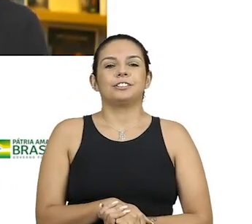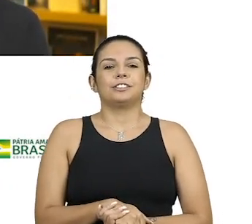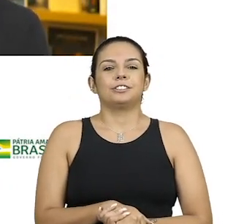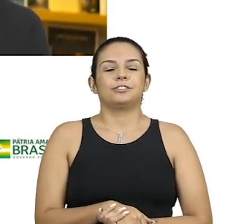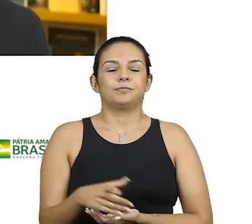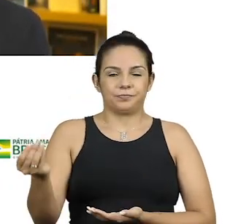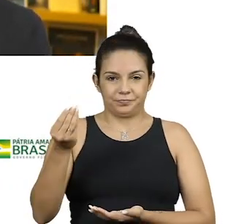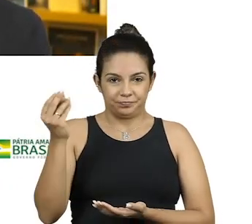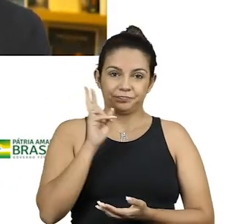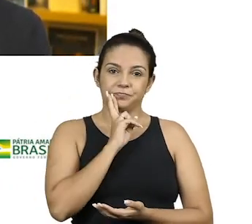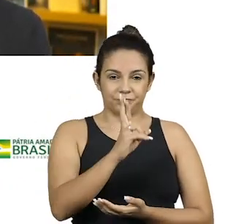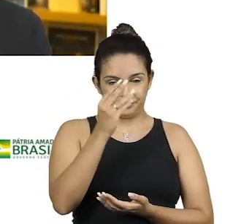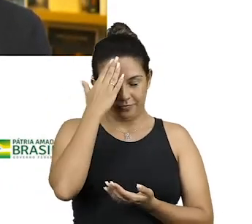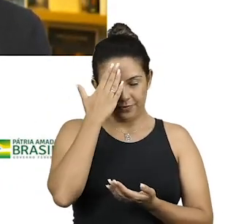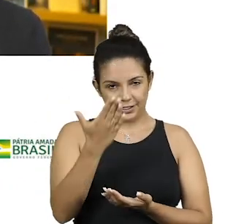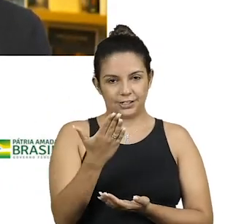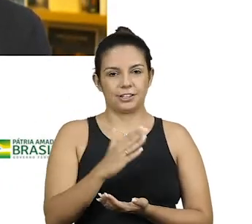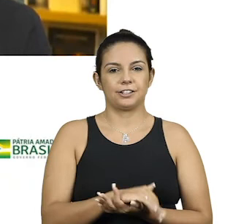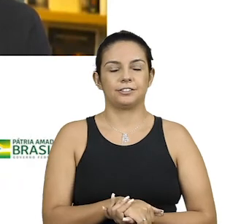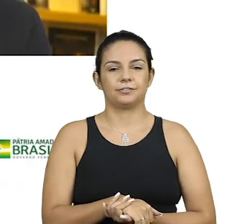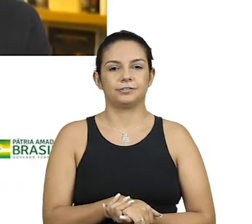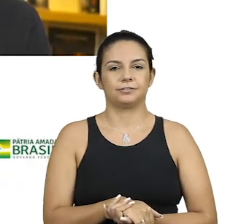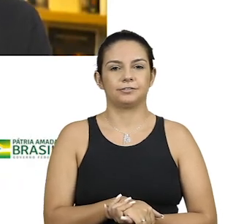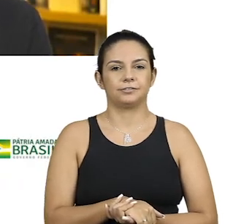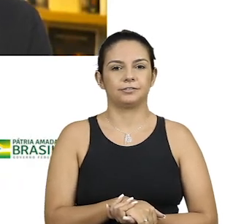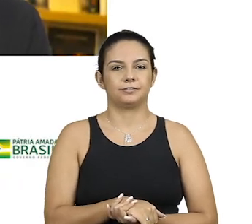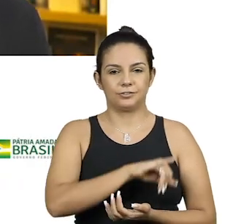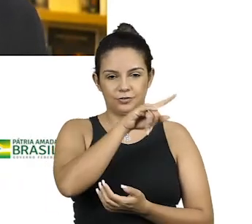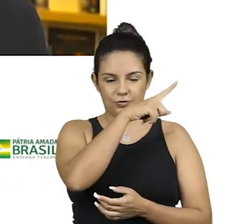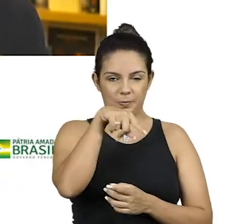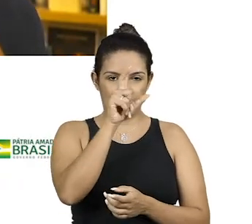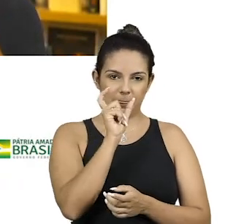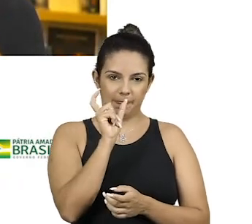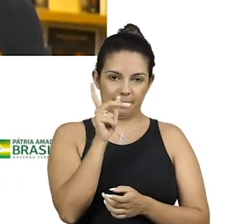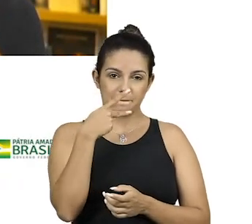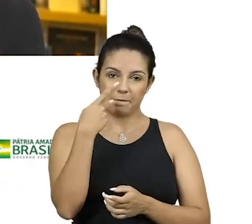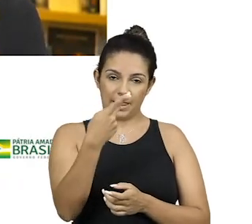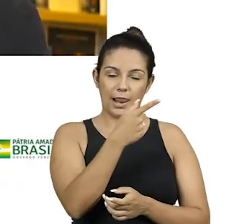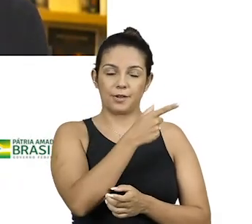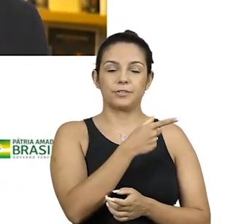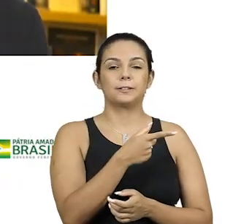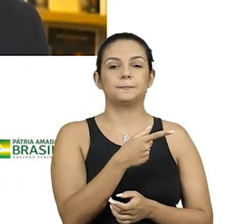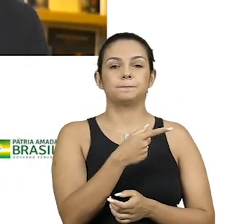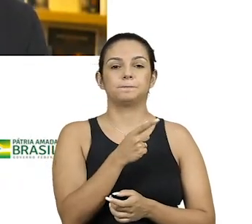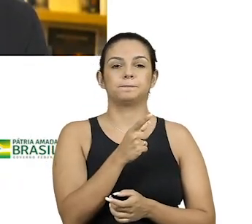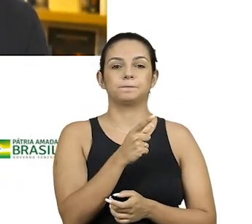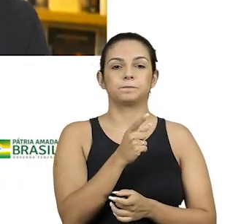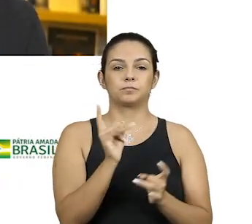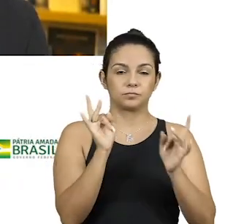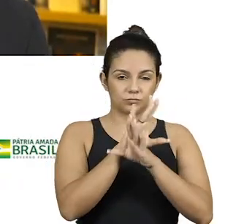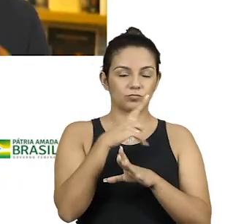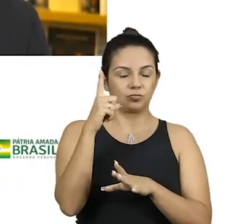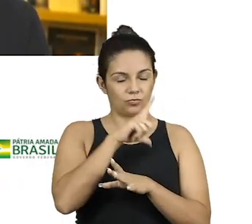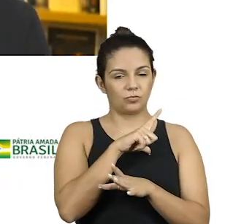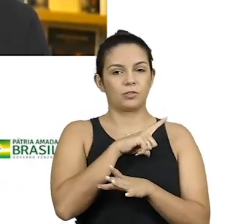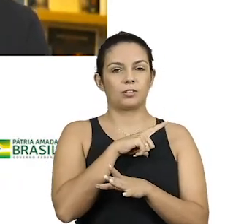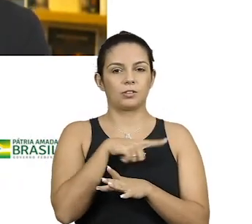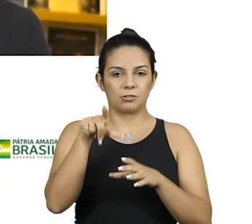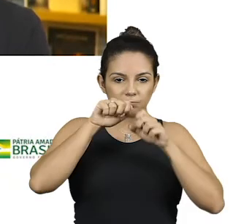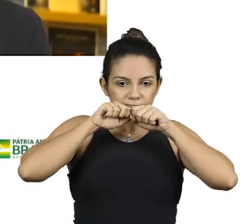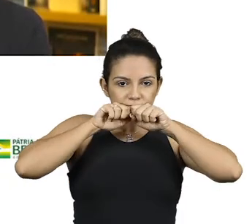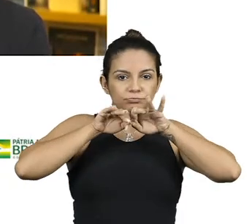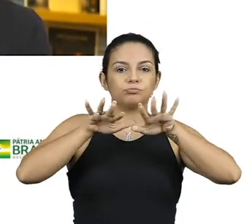Quero agradecer, quero que as suas palavras agora que você concluiu, que elas tenham essa